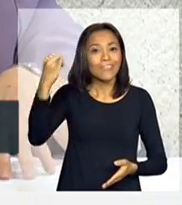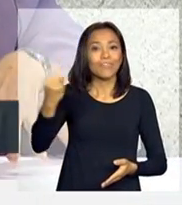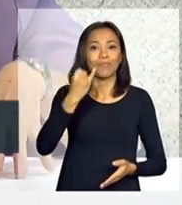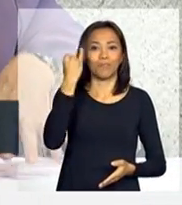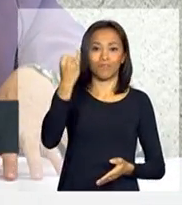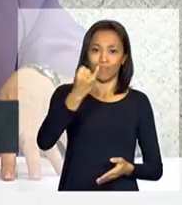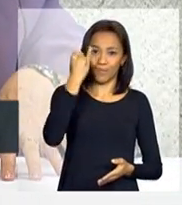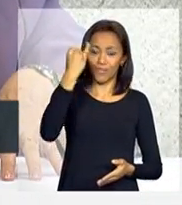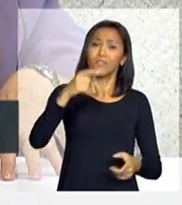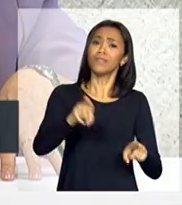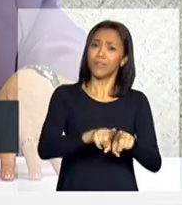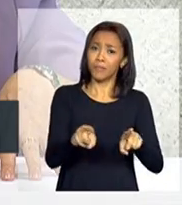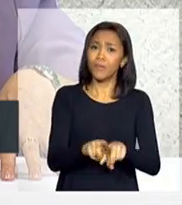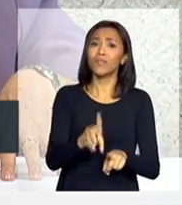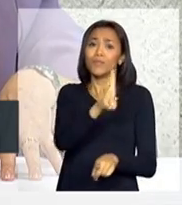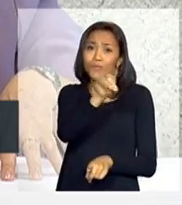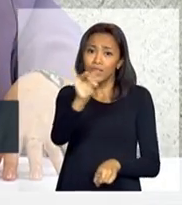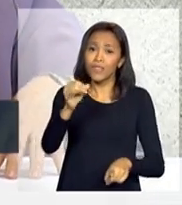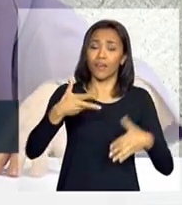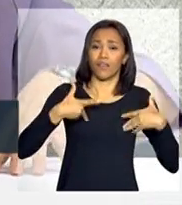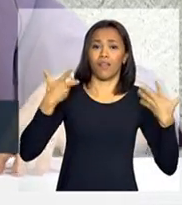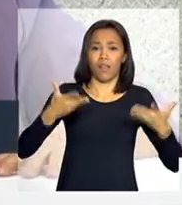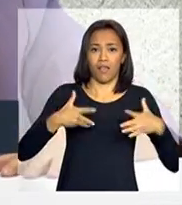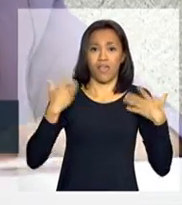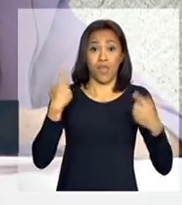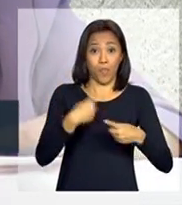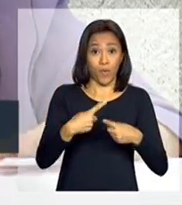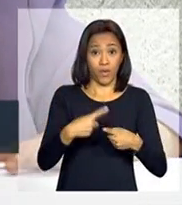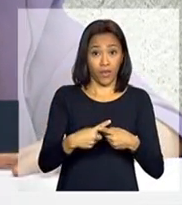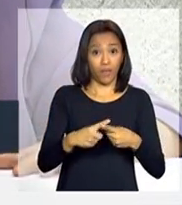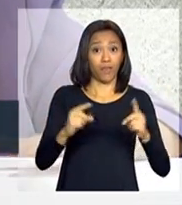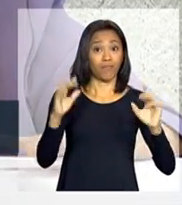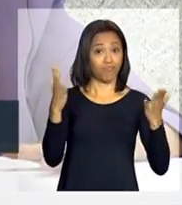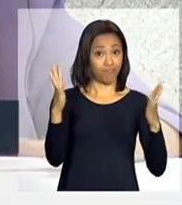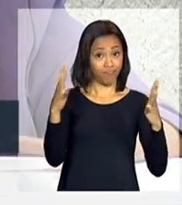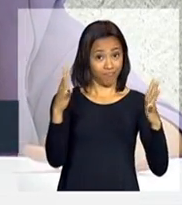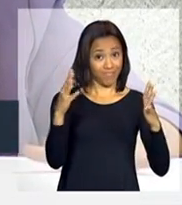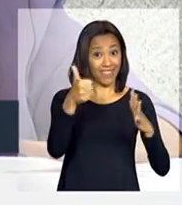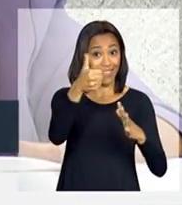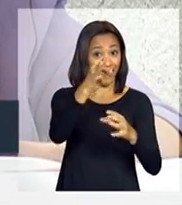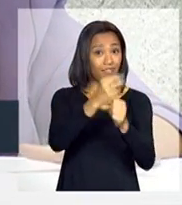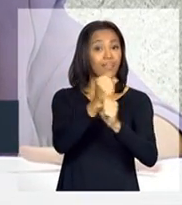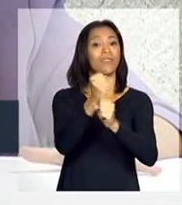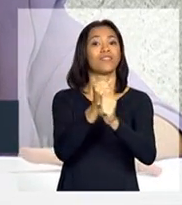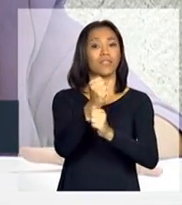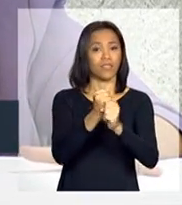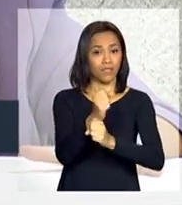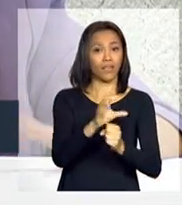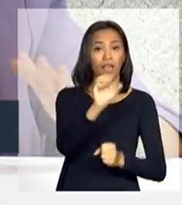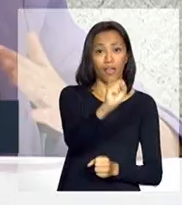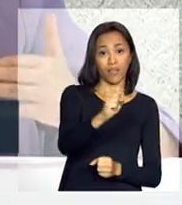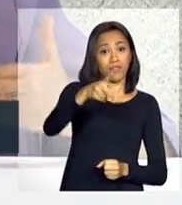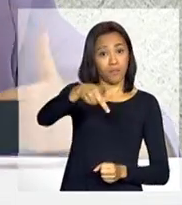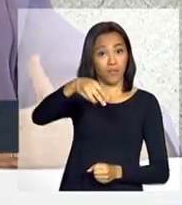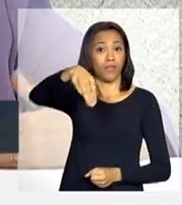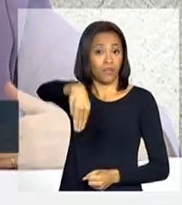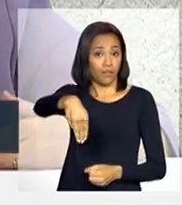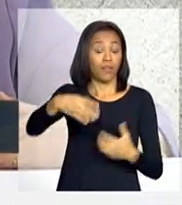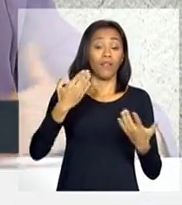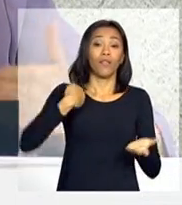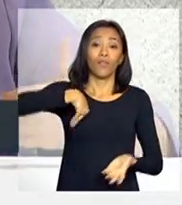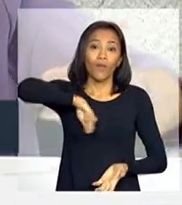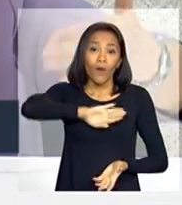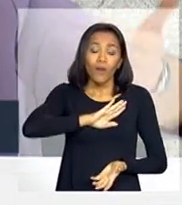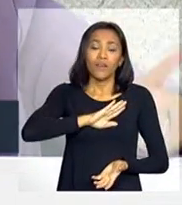alegre, porque, ao comemorarmos os dez anos da SPM, nós estamos,